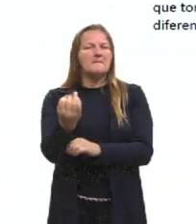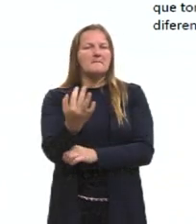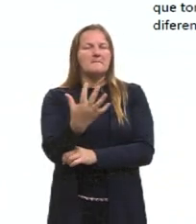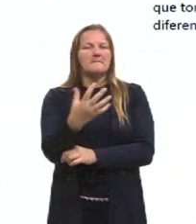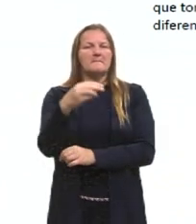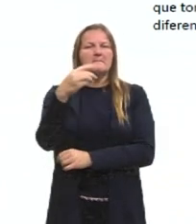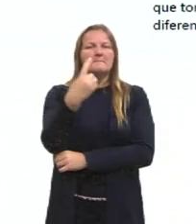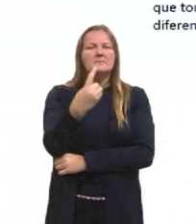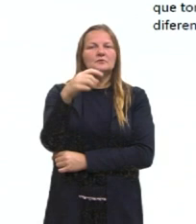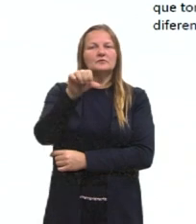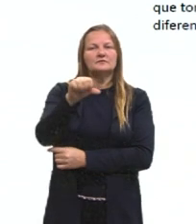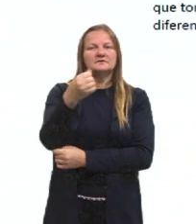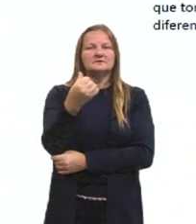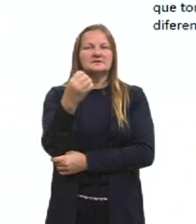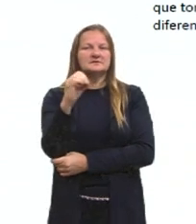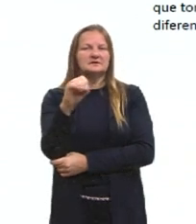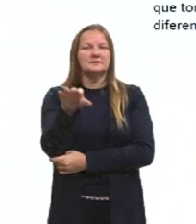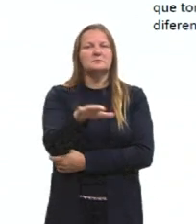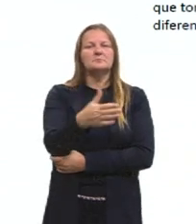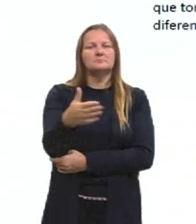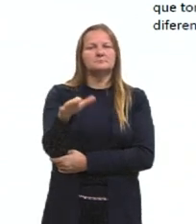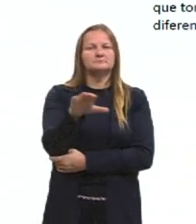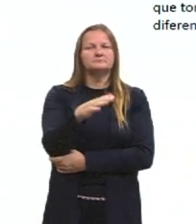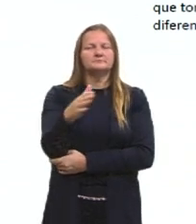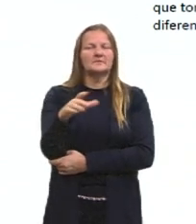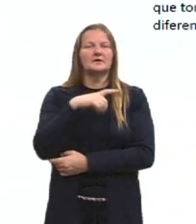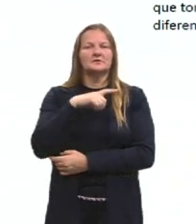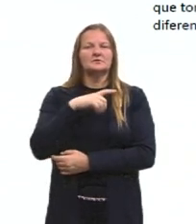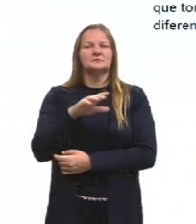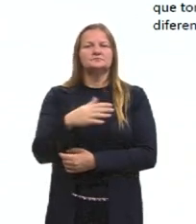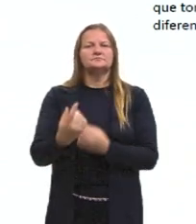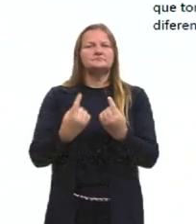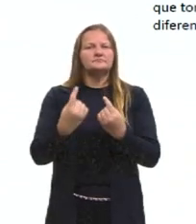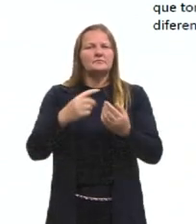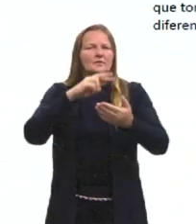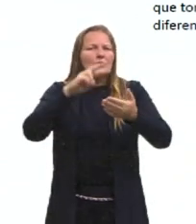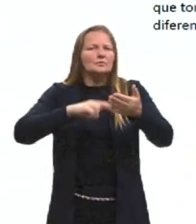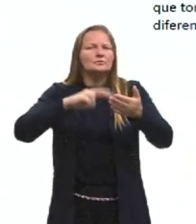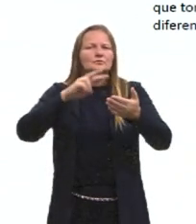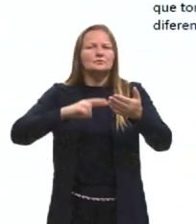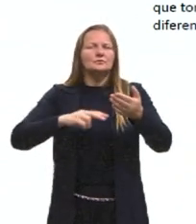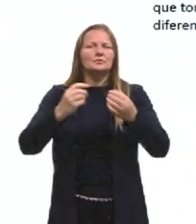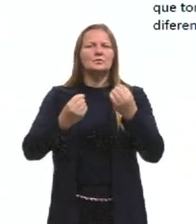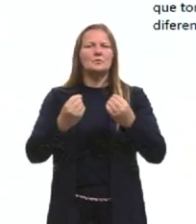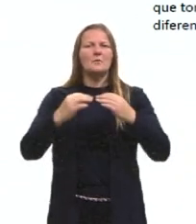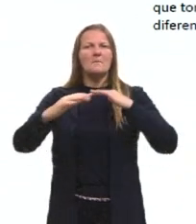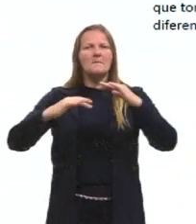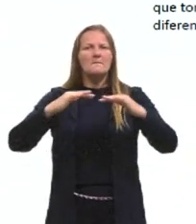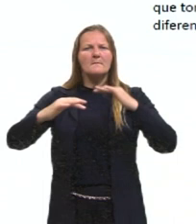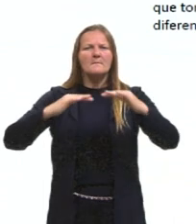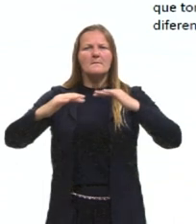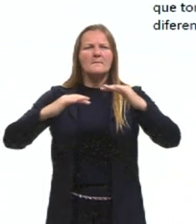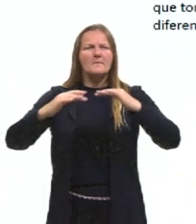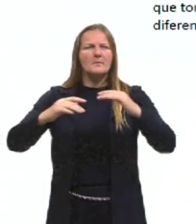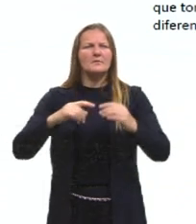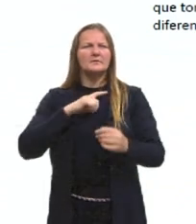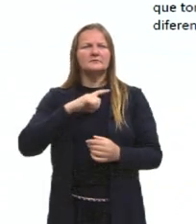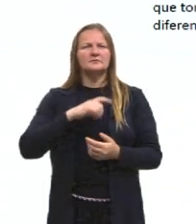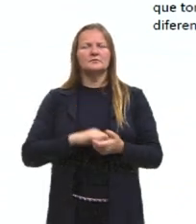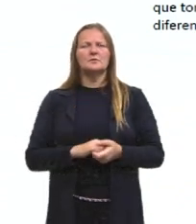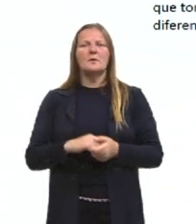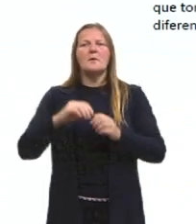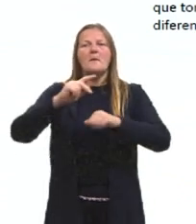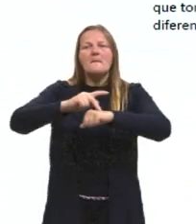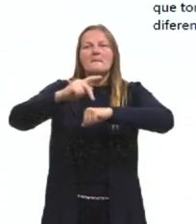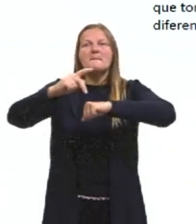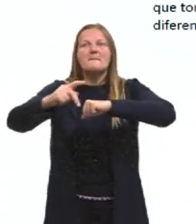1960, aproximadamente, tido por, lido por alguns como um movimento pós-modernista.